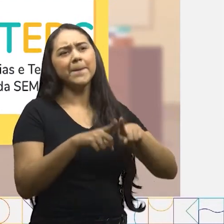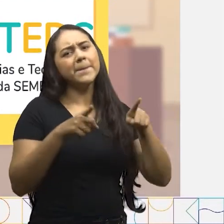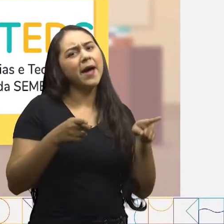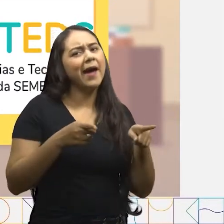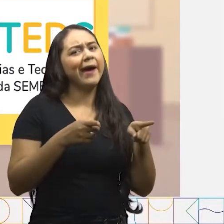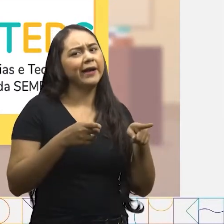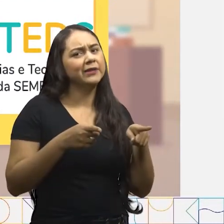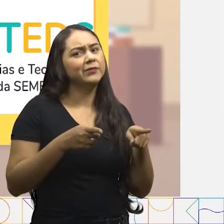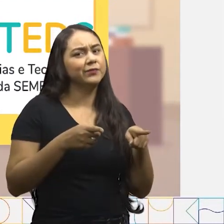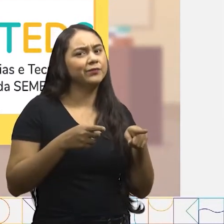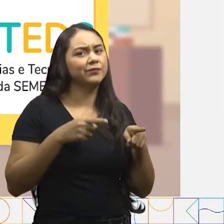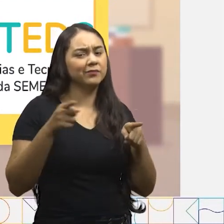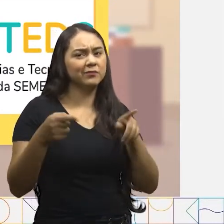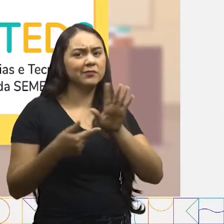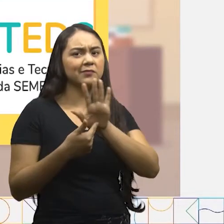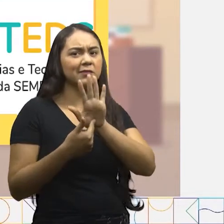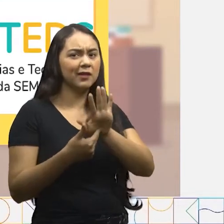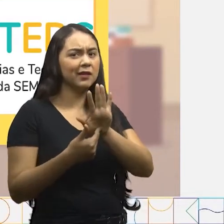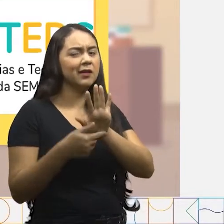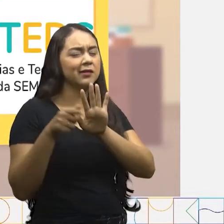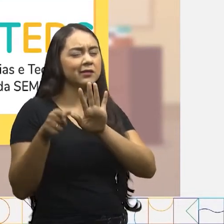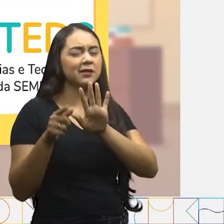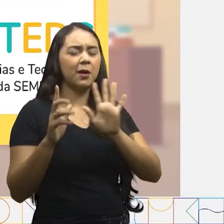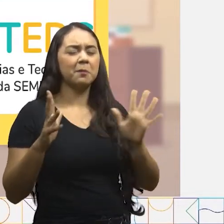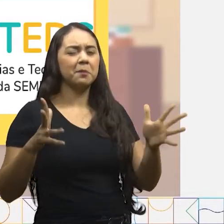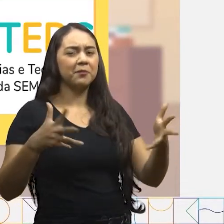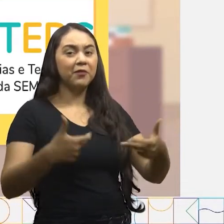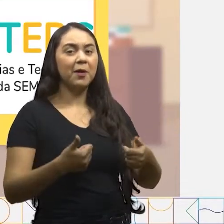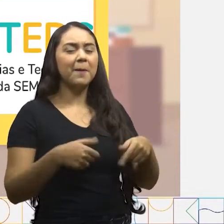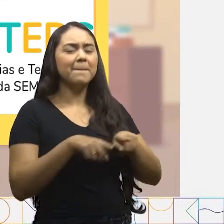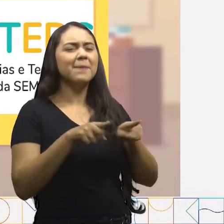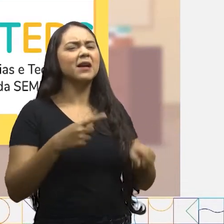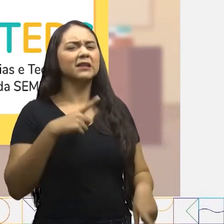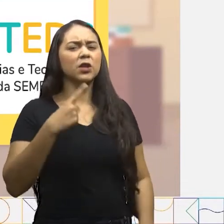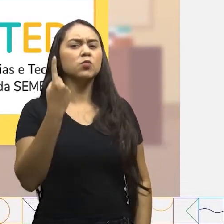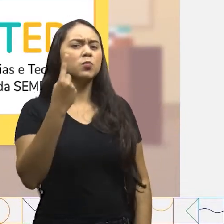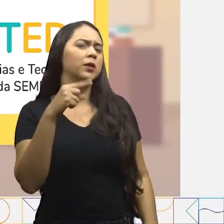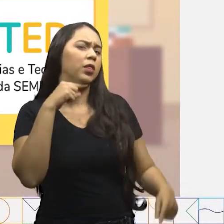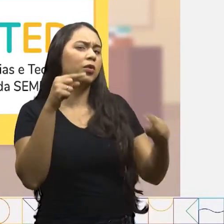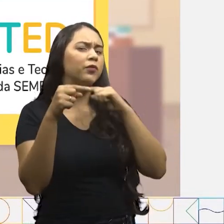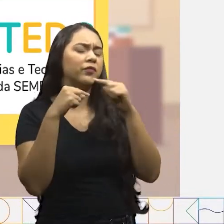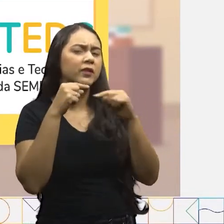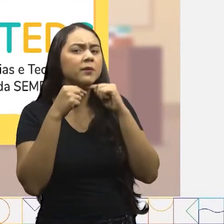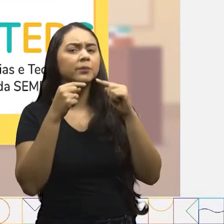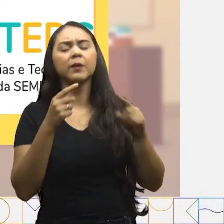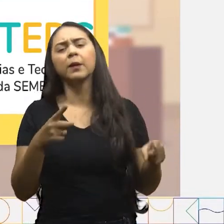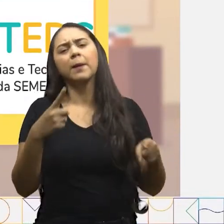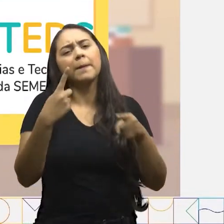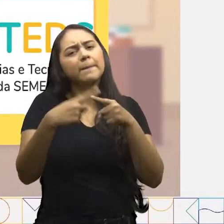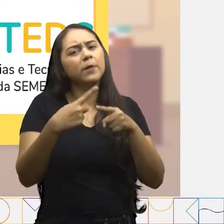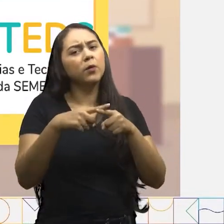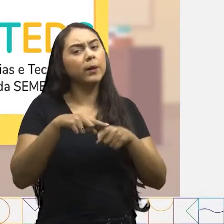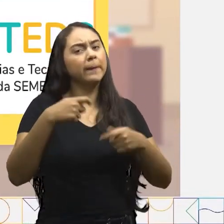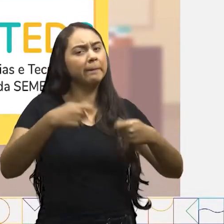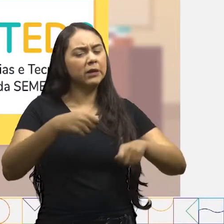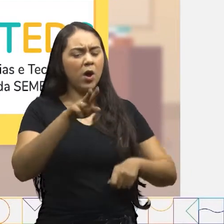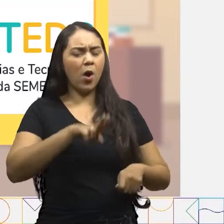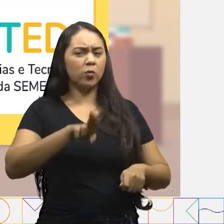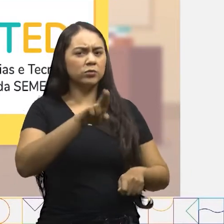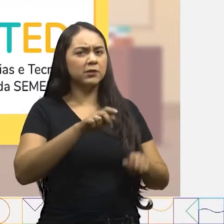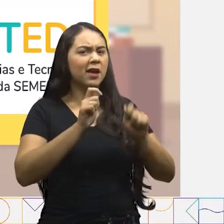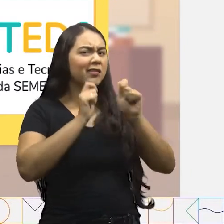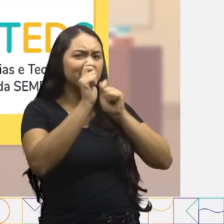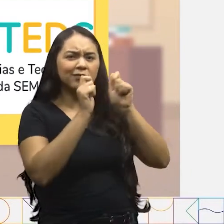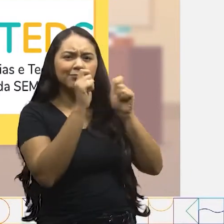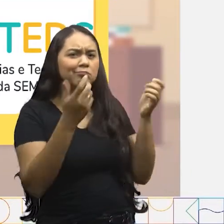mas a apresentação da Sara foi um espetáculo, né? Mas eu fiquei com uma dúvida! Por que devemos usar o